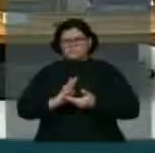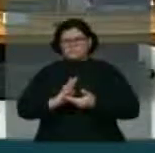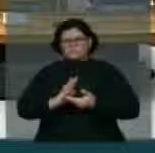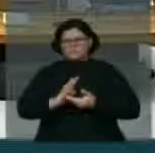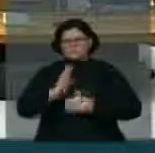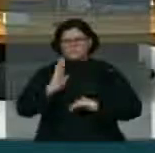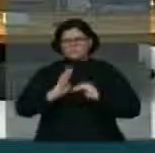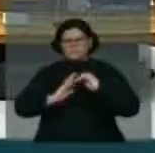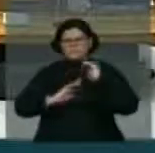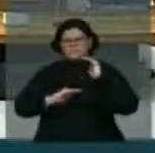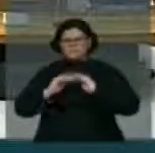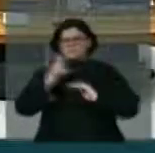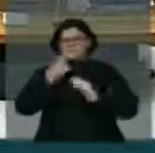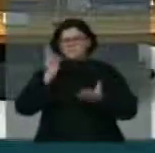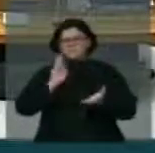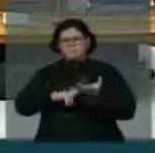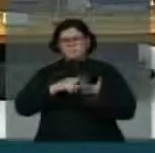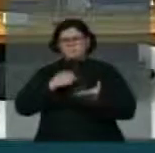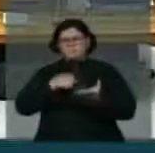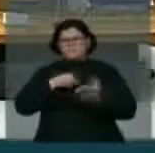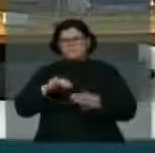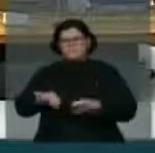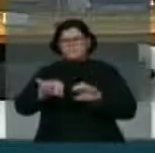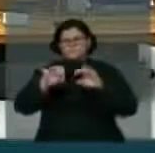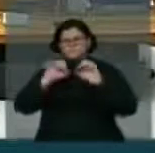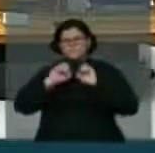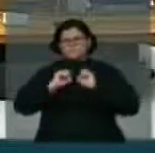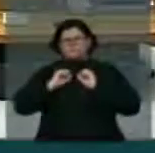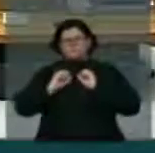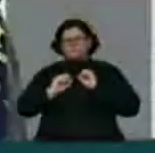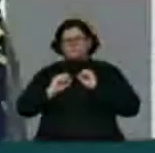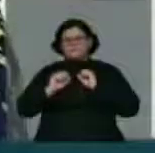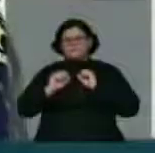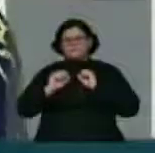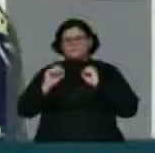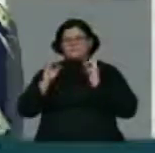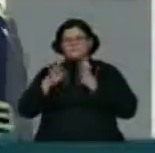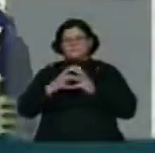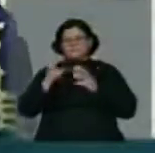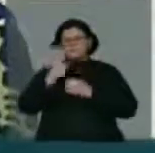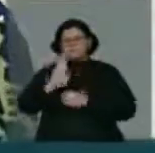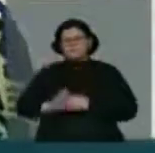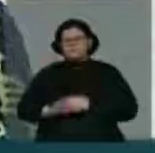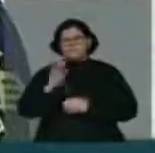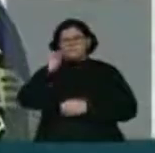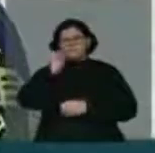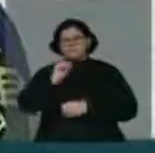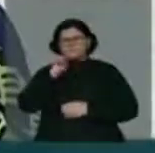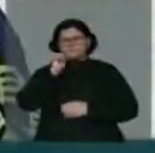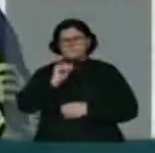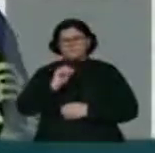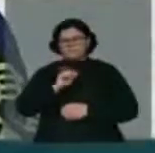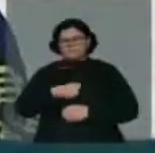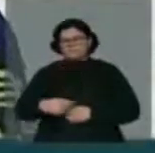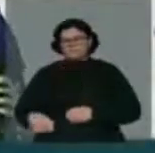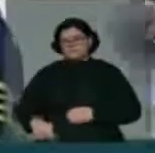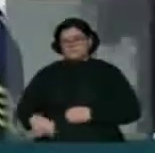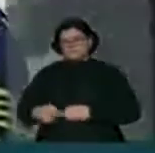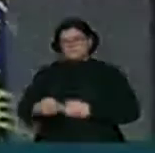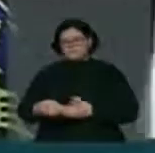correspondência que recebi da União Brasileira de Mulheres através da sua presidente Lúcia Rincon,